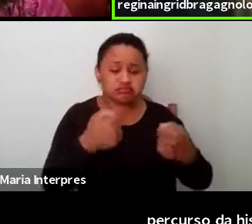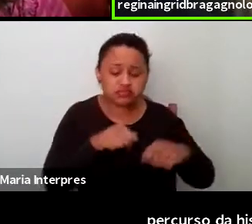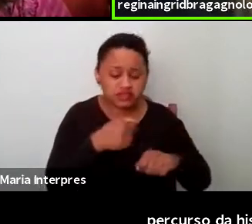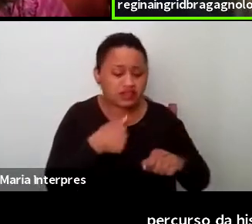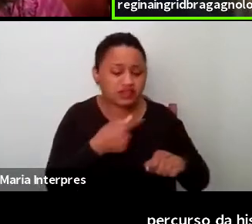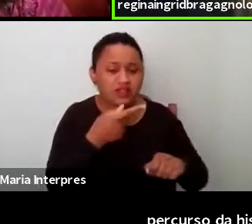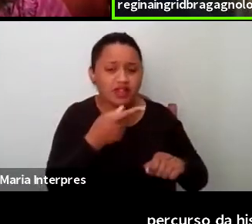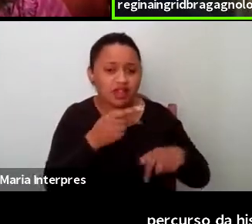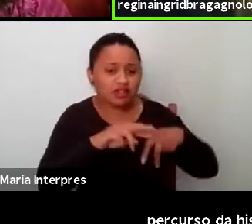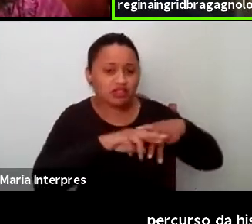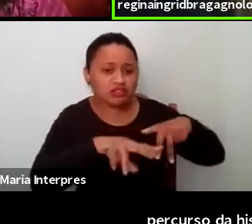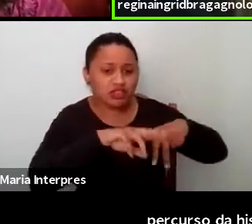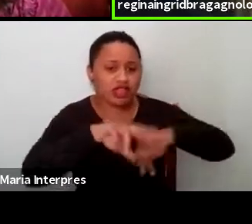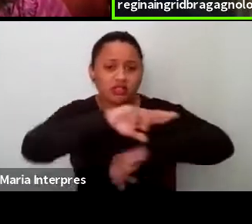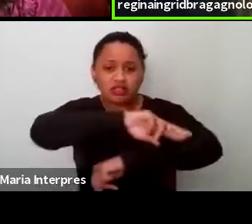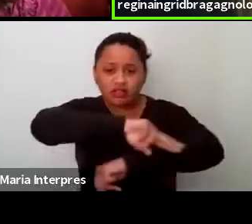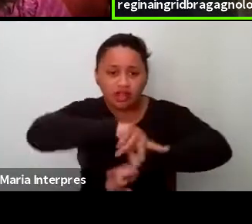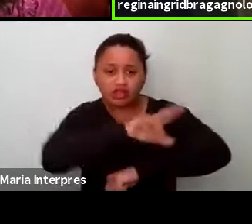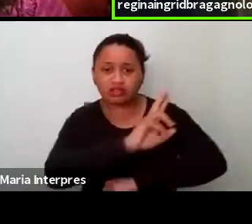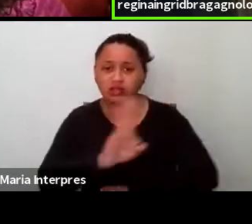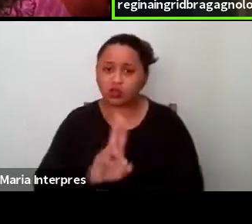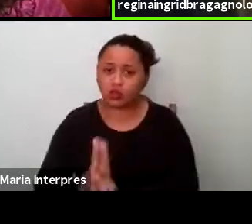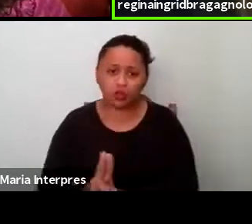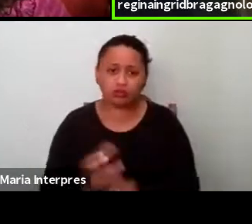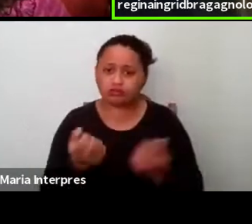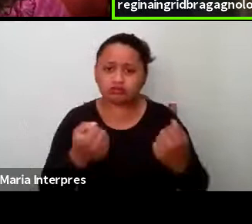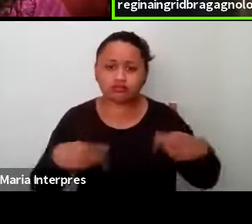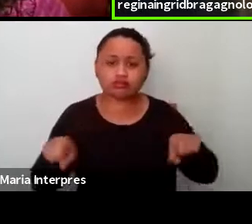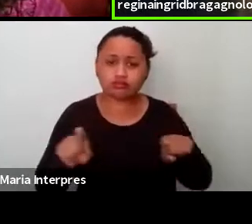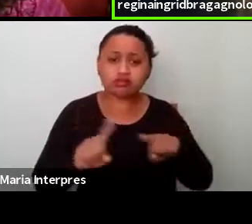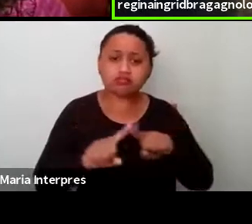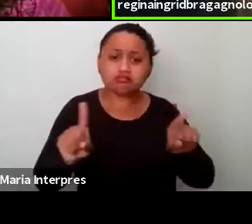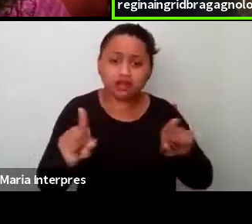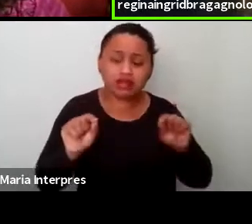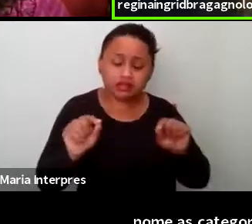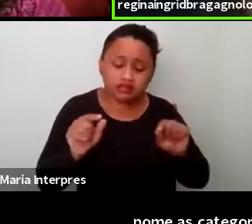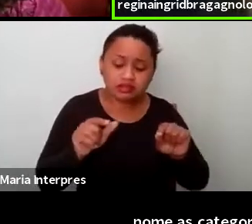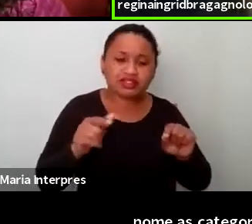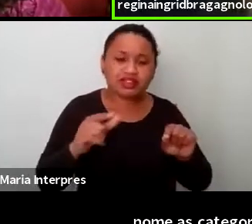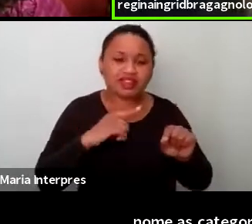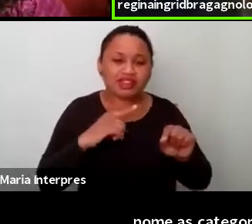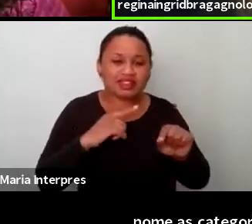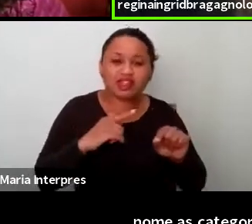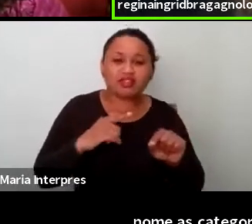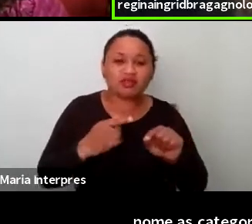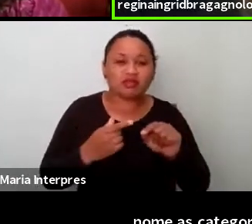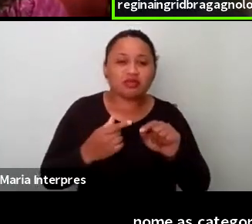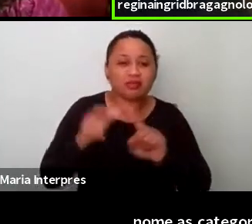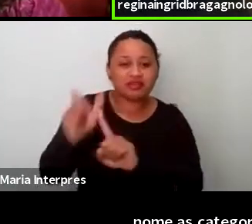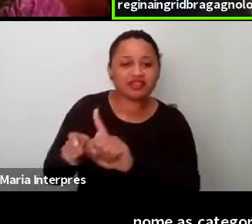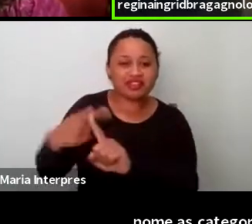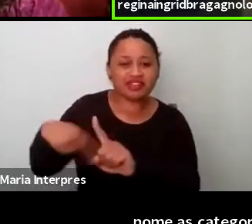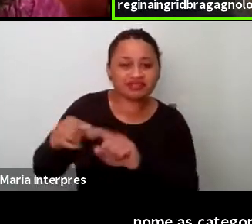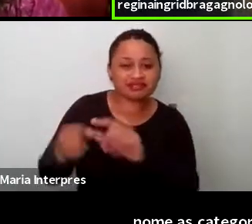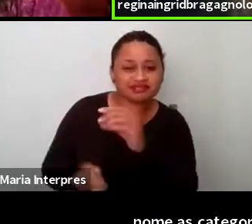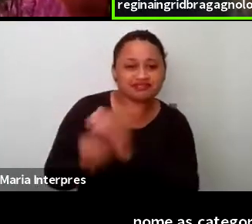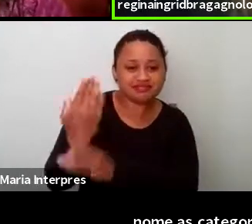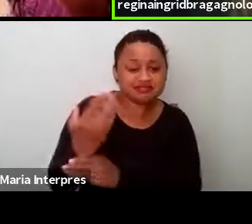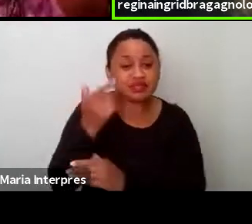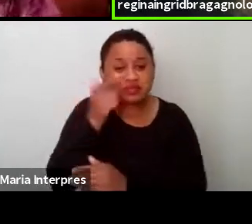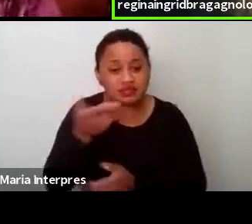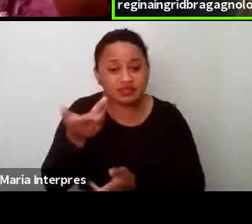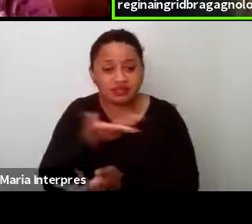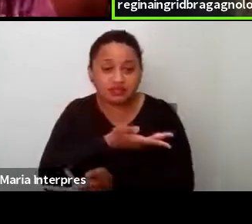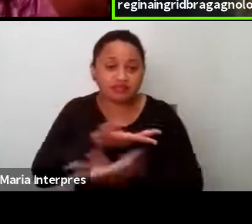gênero, de raça, elas nomeiam a possibilidade do Kami, que era um personagem que eles criaram, transitar entre o